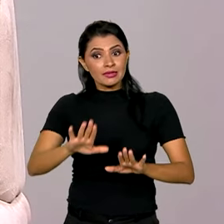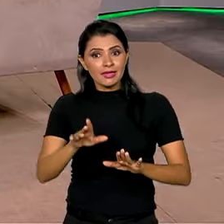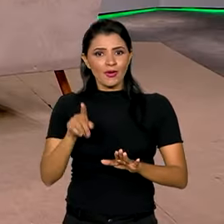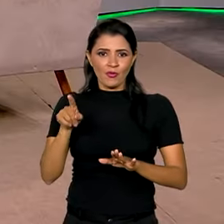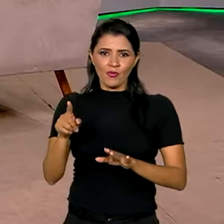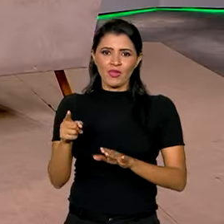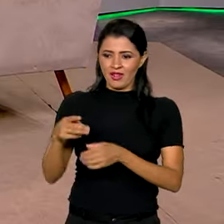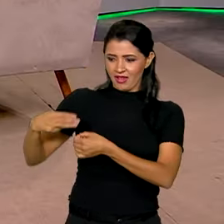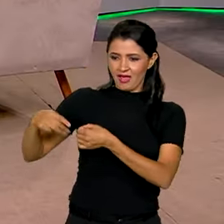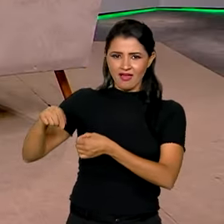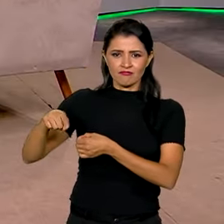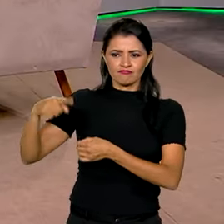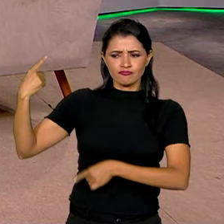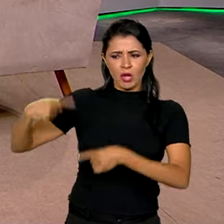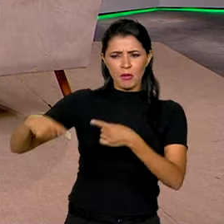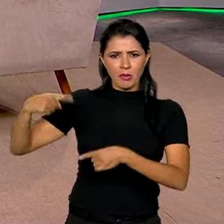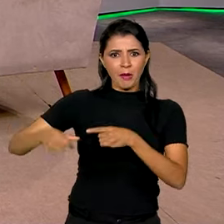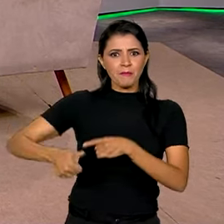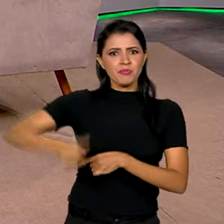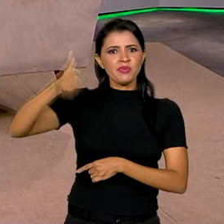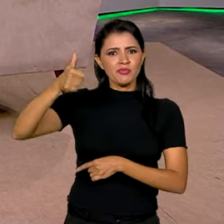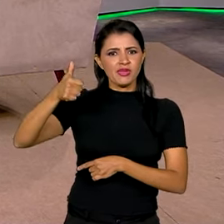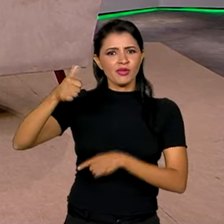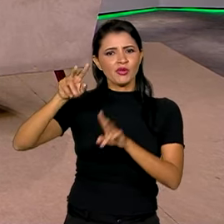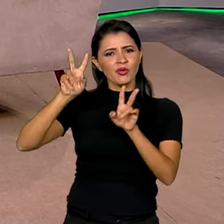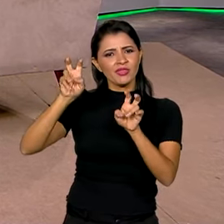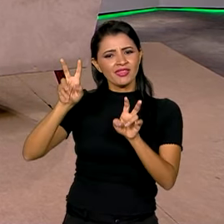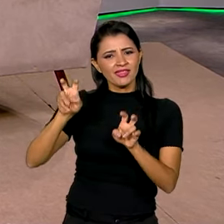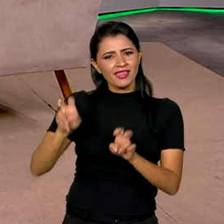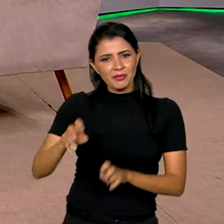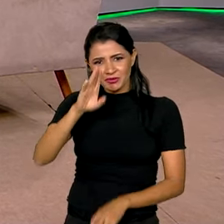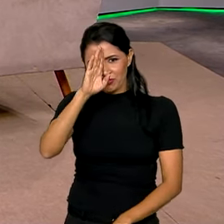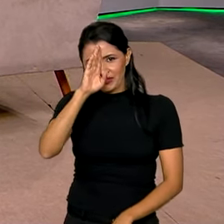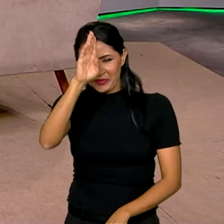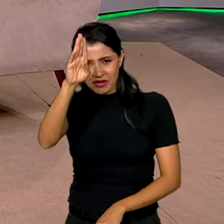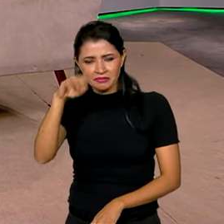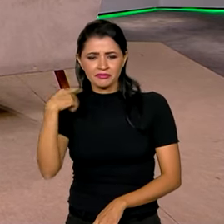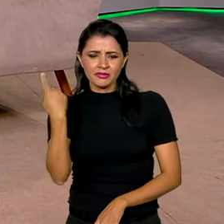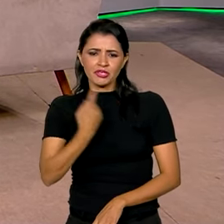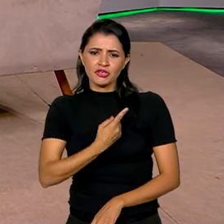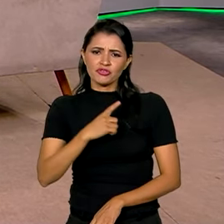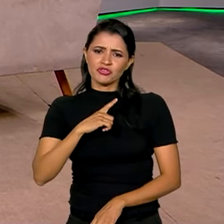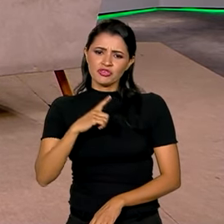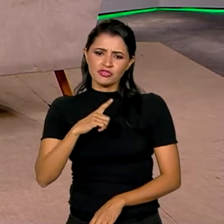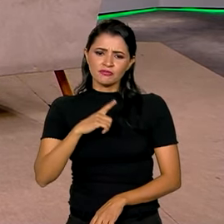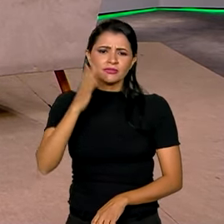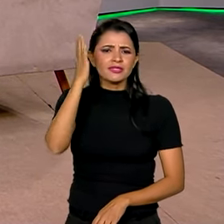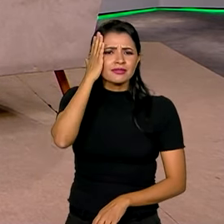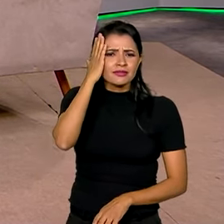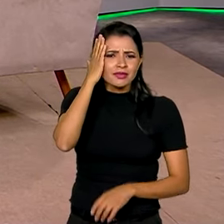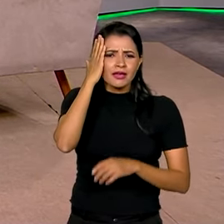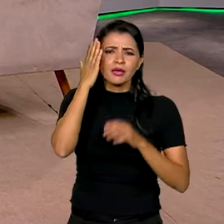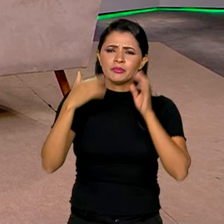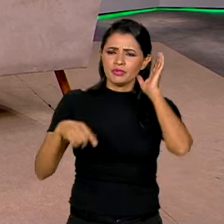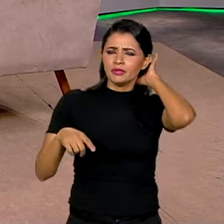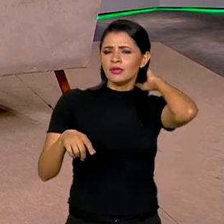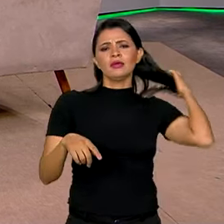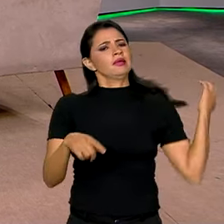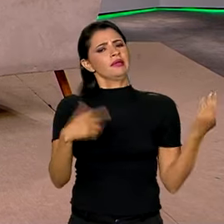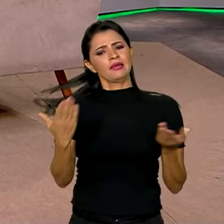emergem, vamos dizer assim, os principais temas, que a gente sabe que eles são,